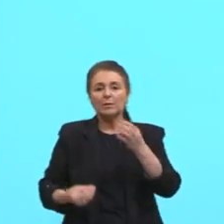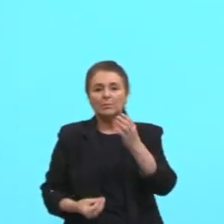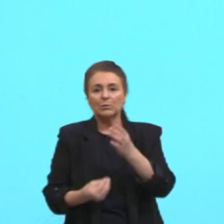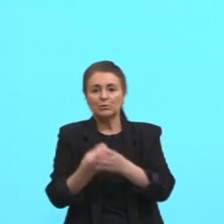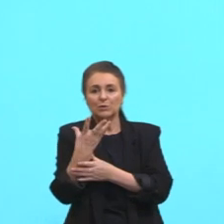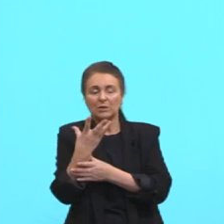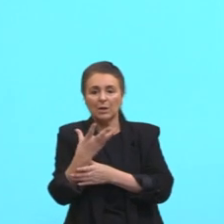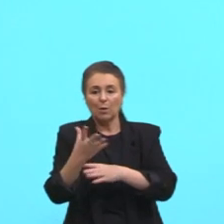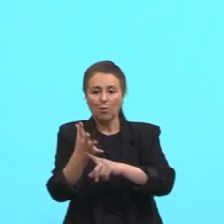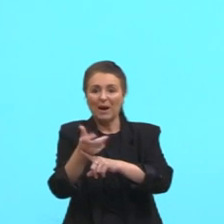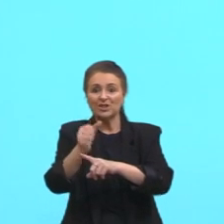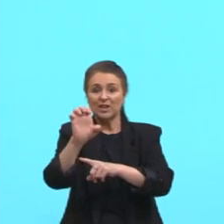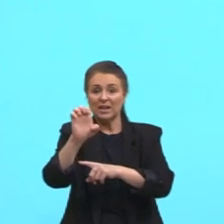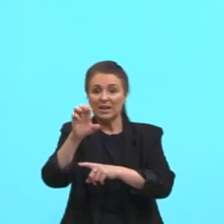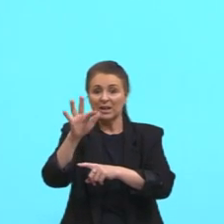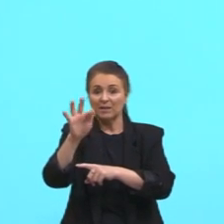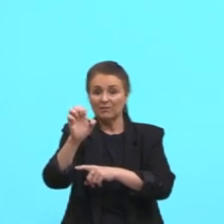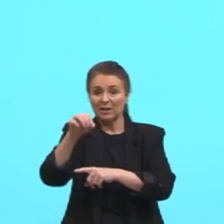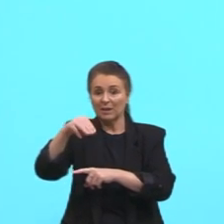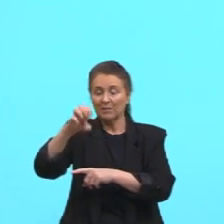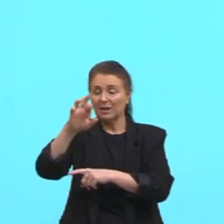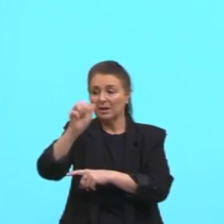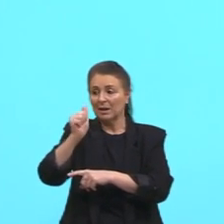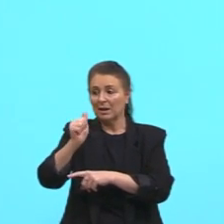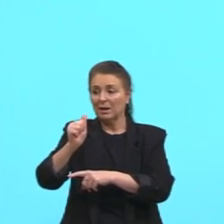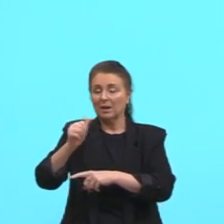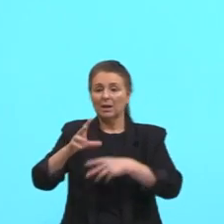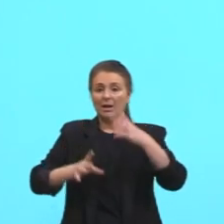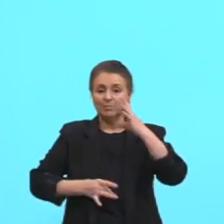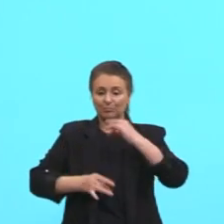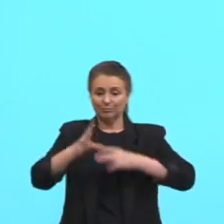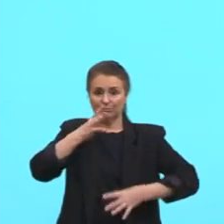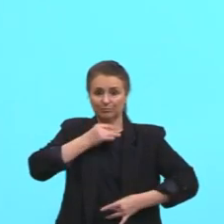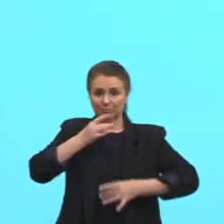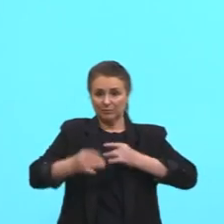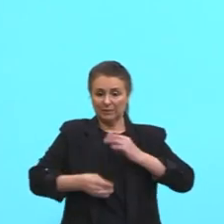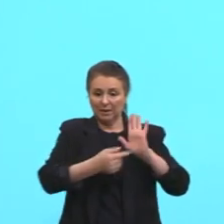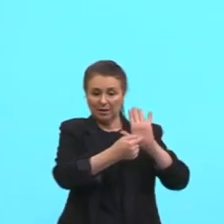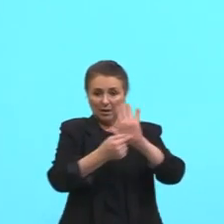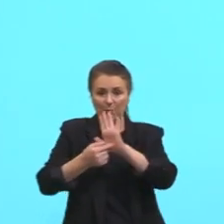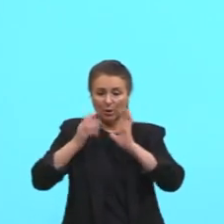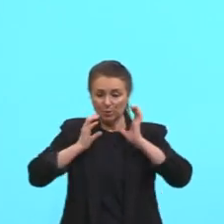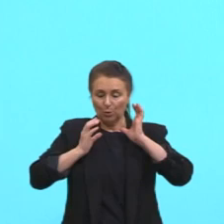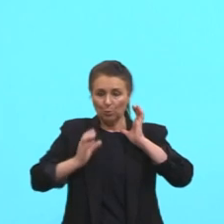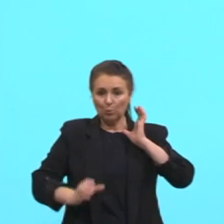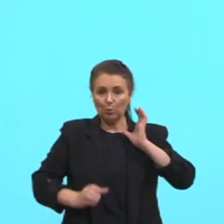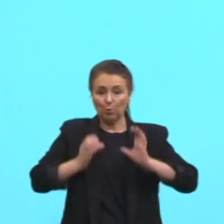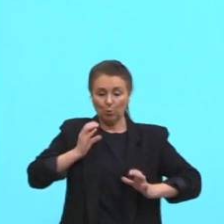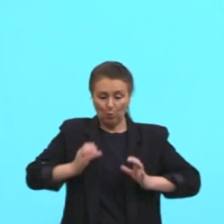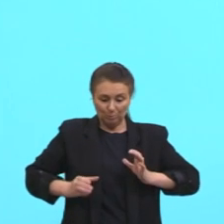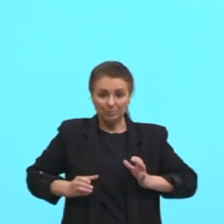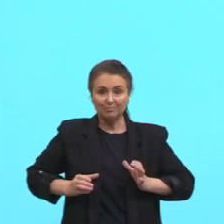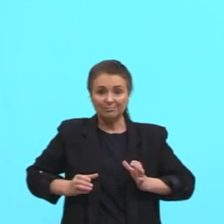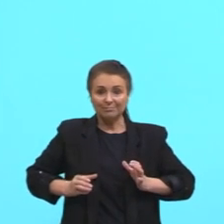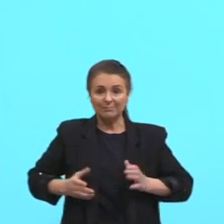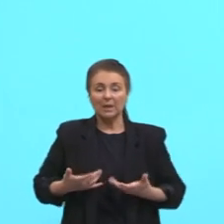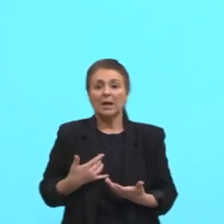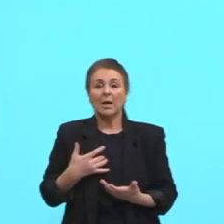performance, que é essa arte expressada com o corpo, ela é uma arte